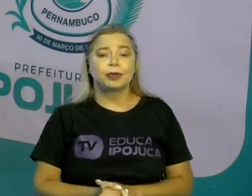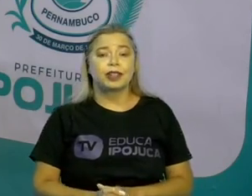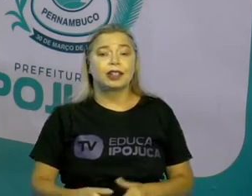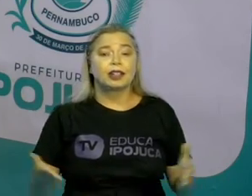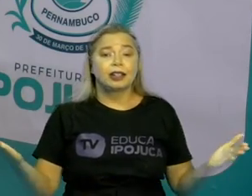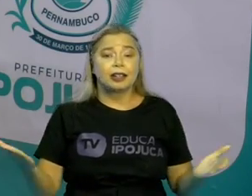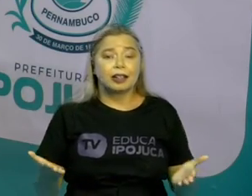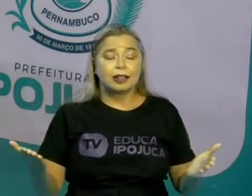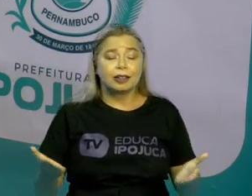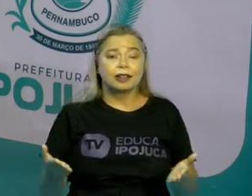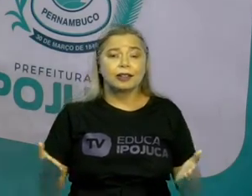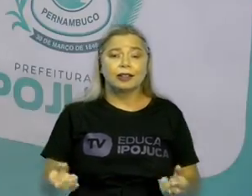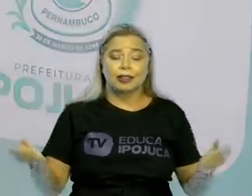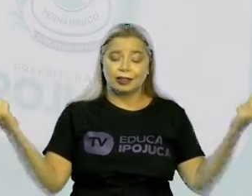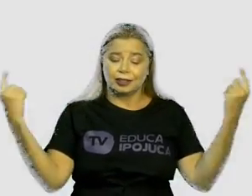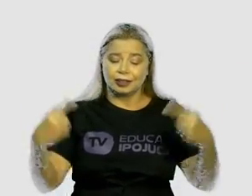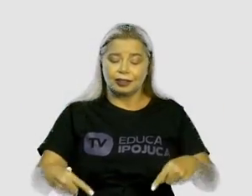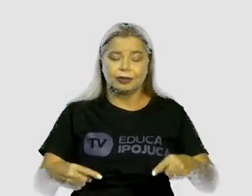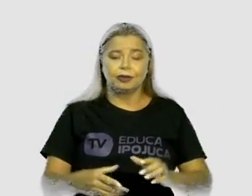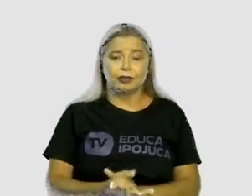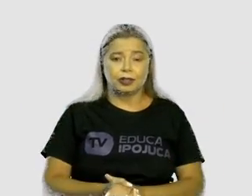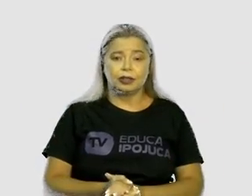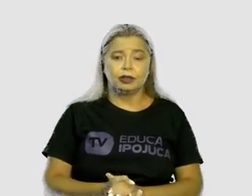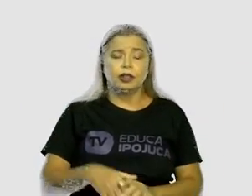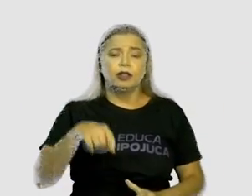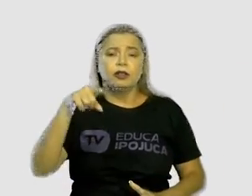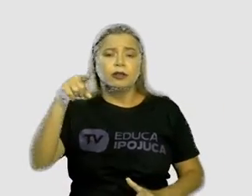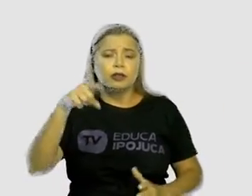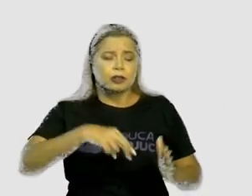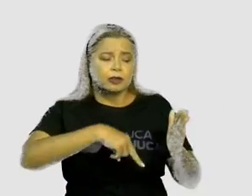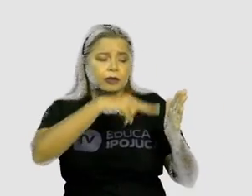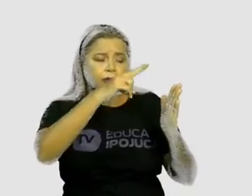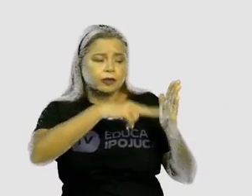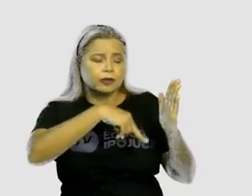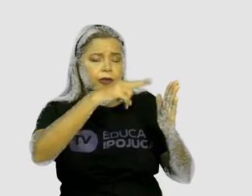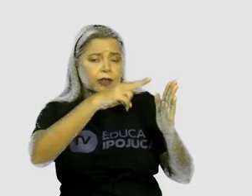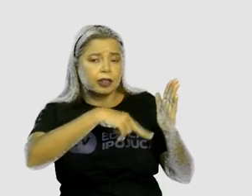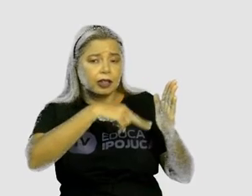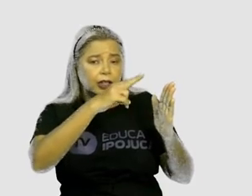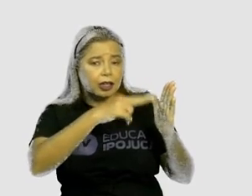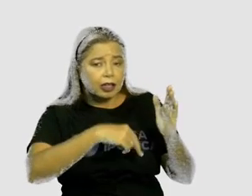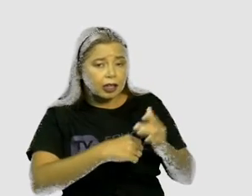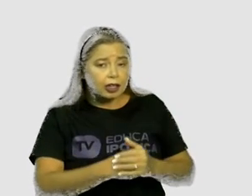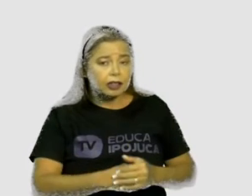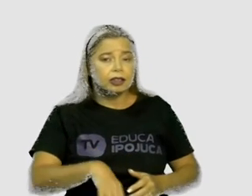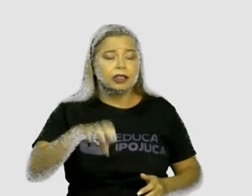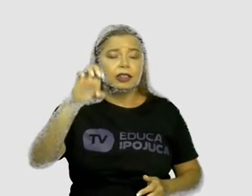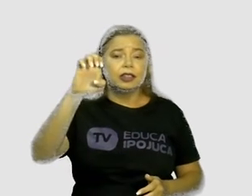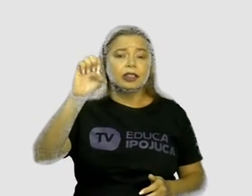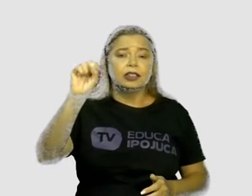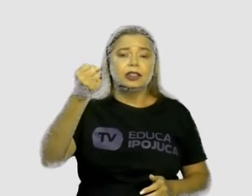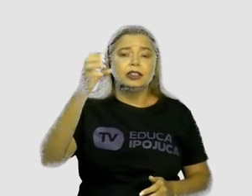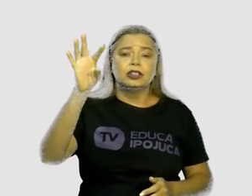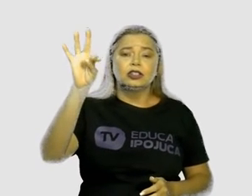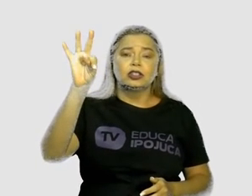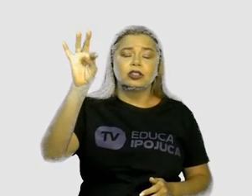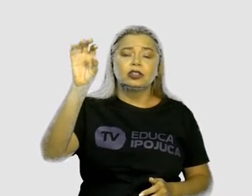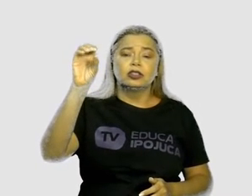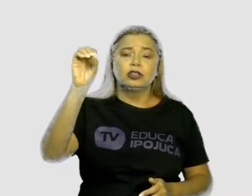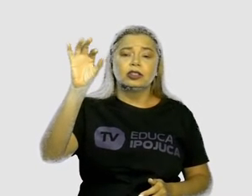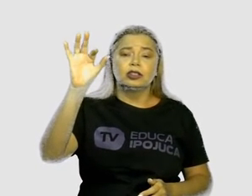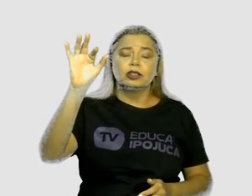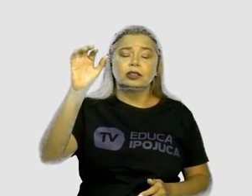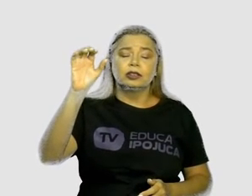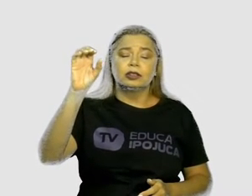a hora do nosso desafio da hora. Releia a última estrofe do cordel. As formigas a defender sua